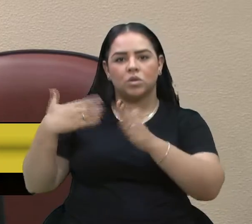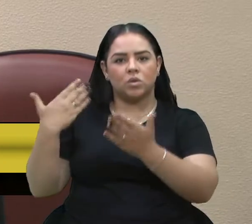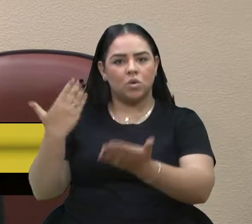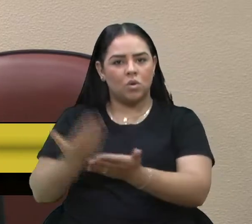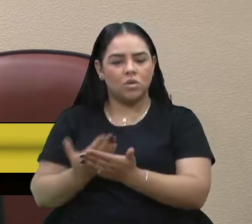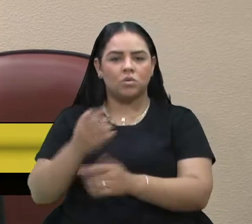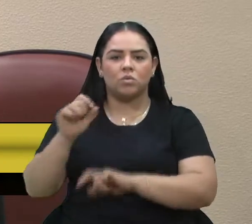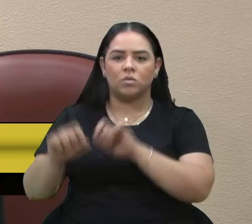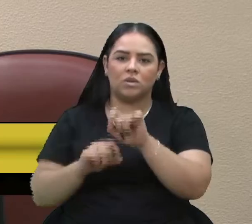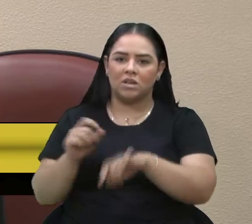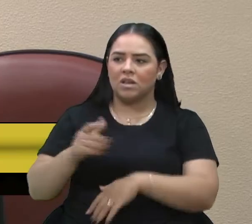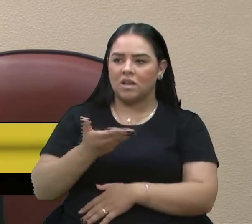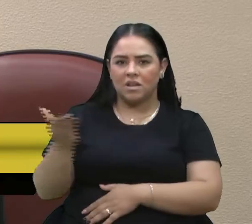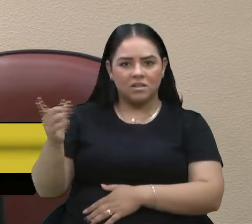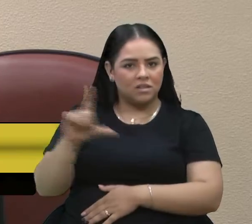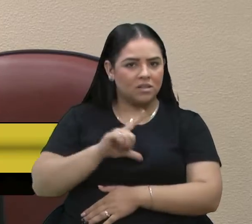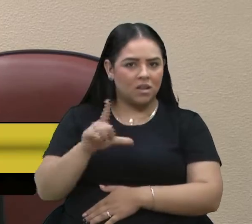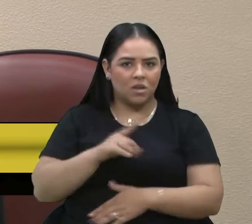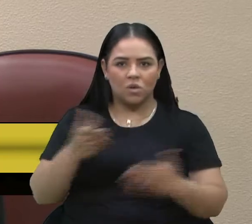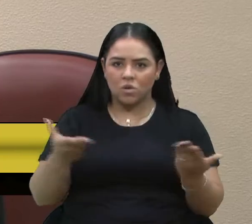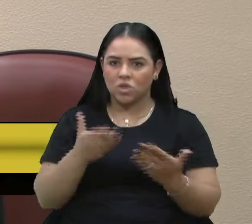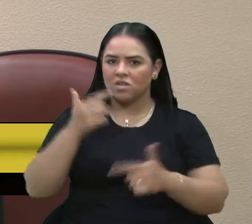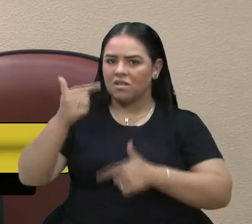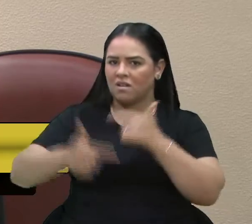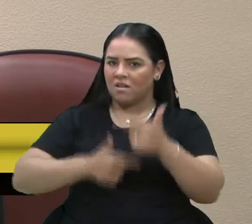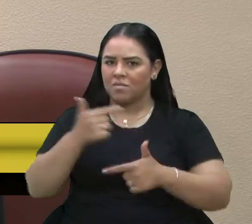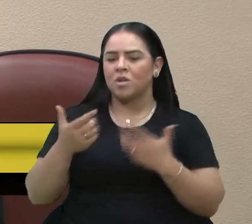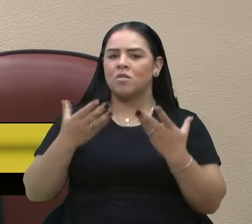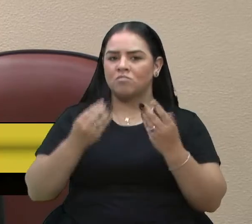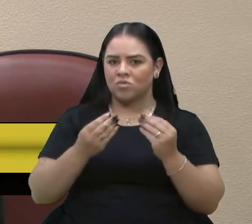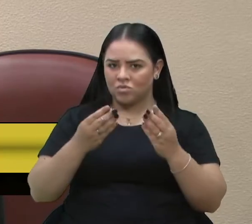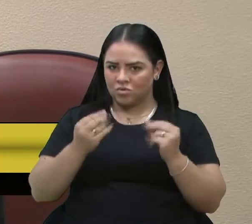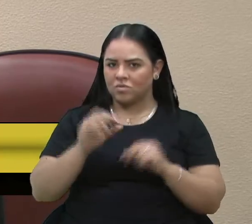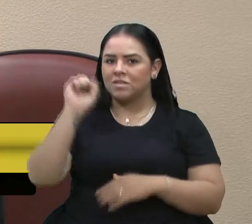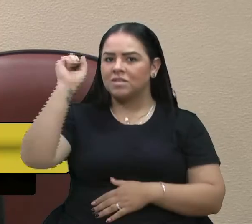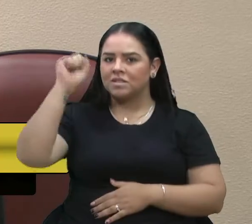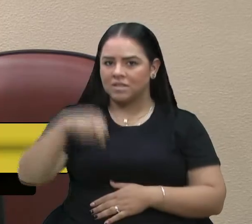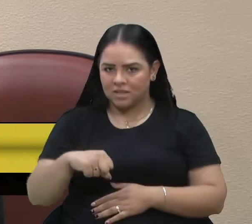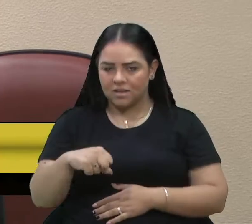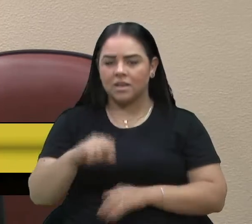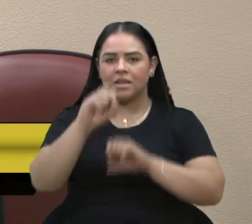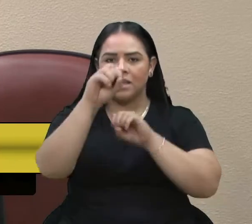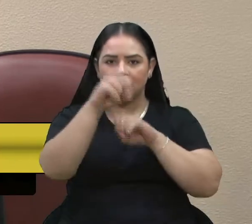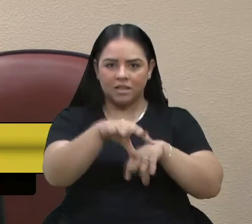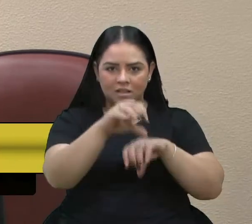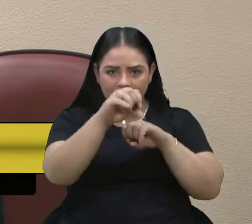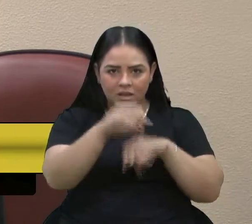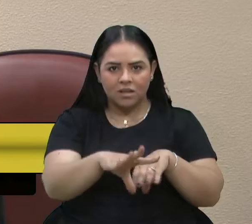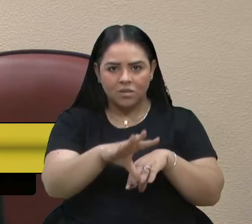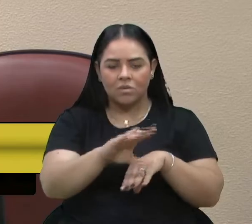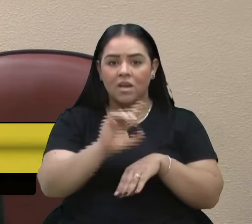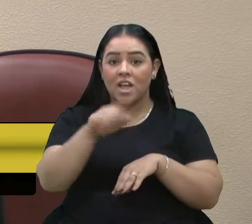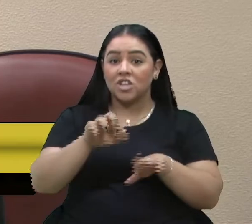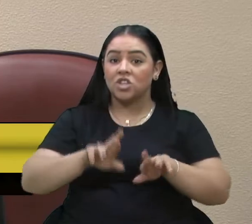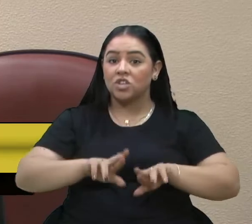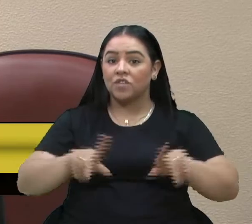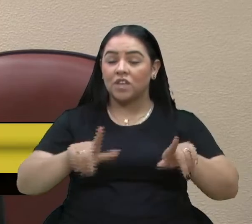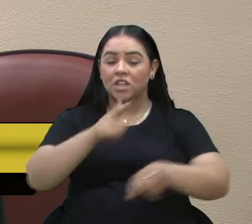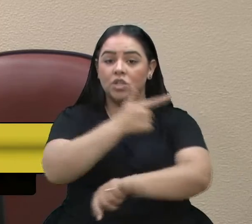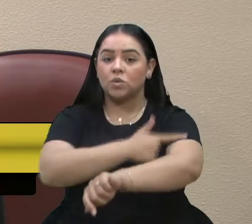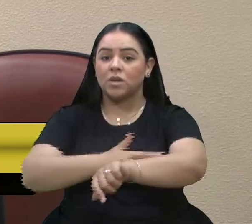condições existentes hoje, têm trabalhado muito, sim, e educação e ensino são questões diferentes.